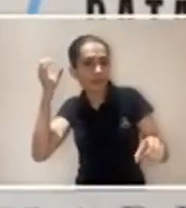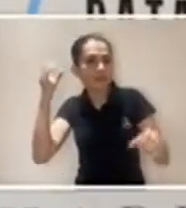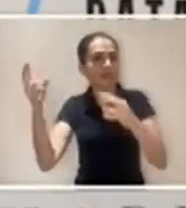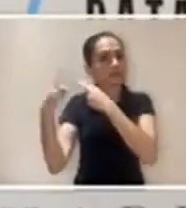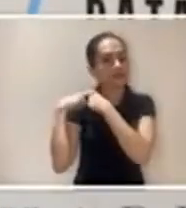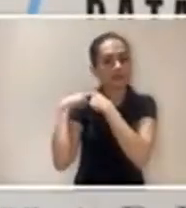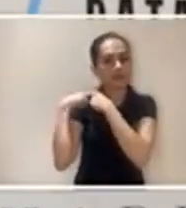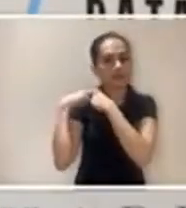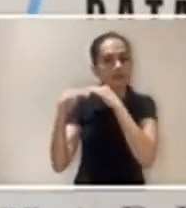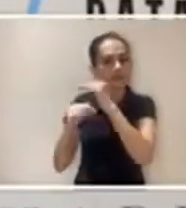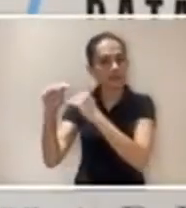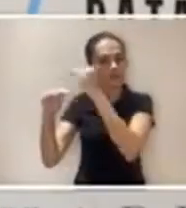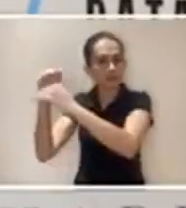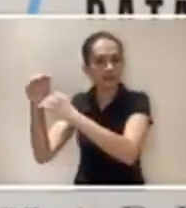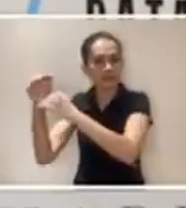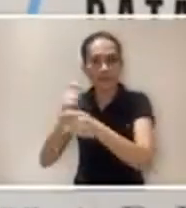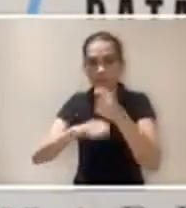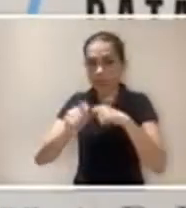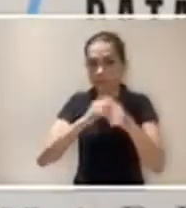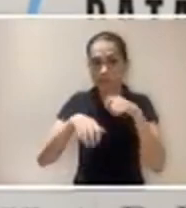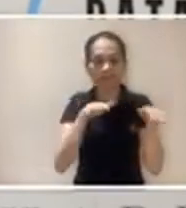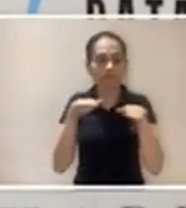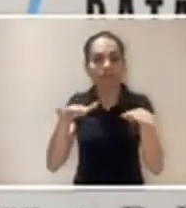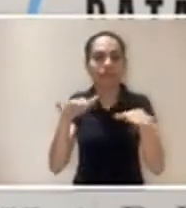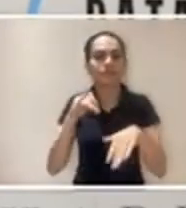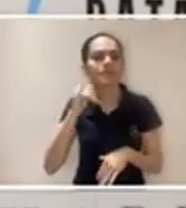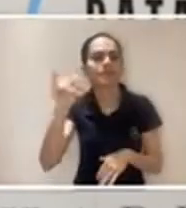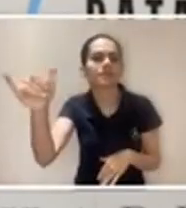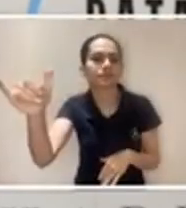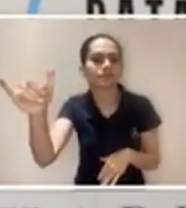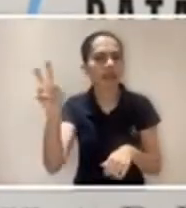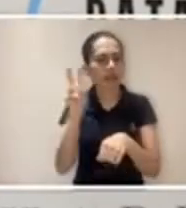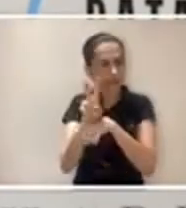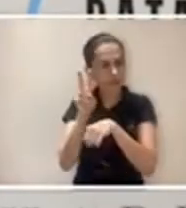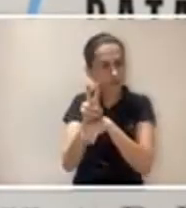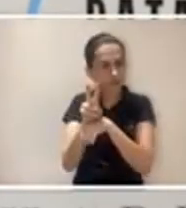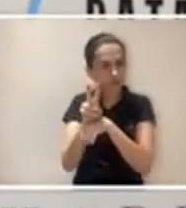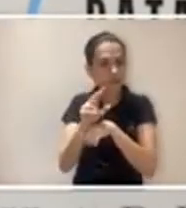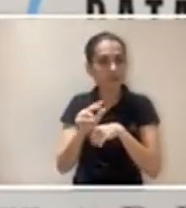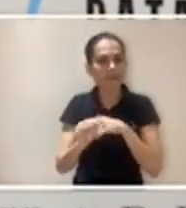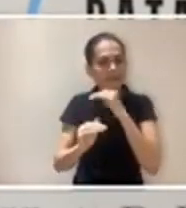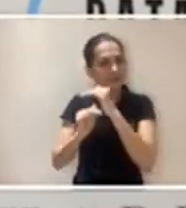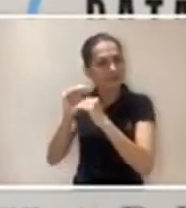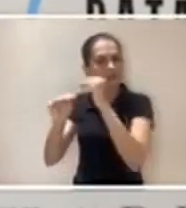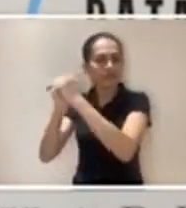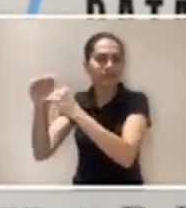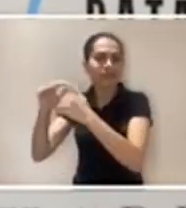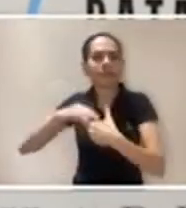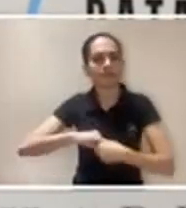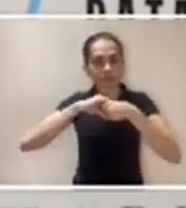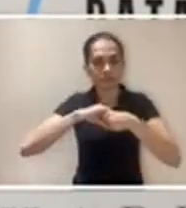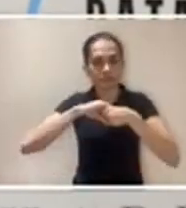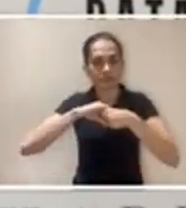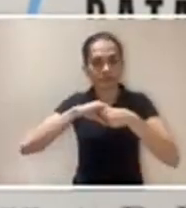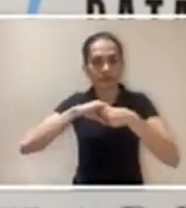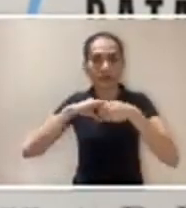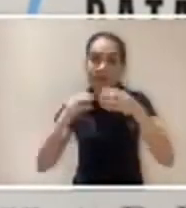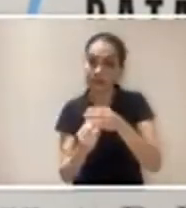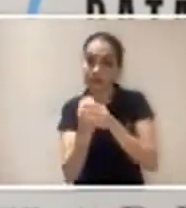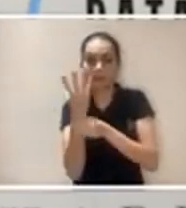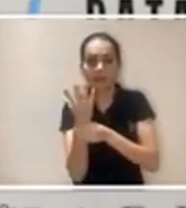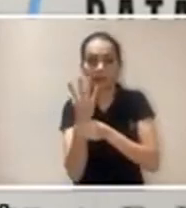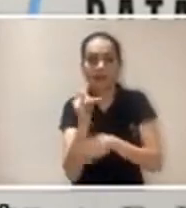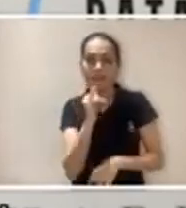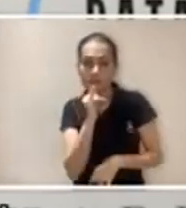responsável pelo desenvolvimento de negócios de eletromobilidade. Isso tem por desenvolvimento de